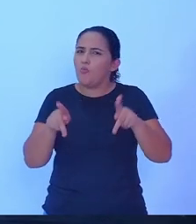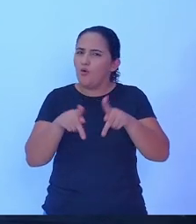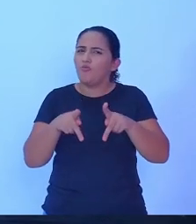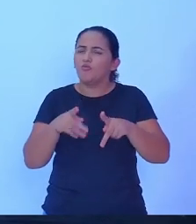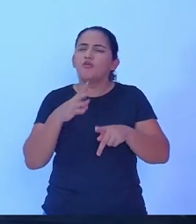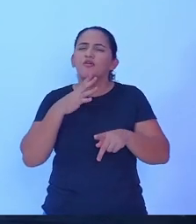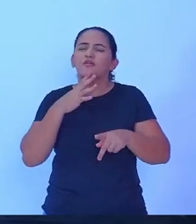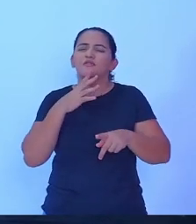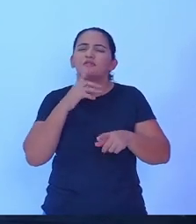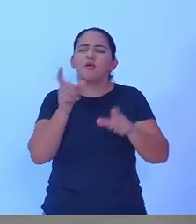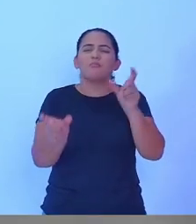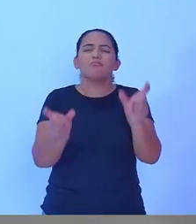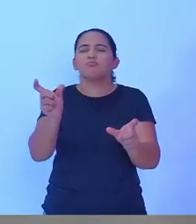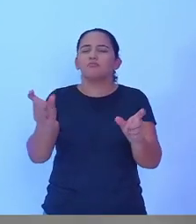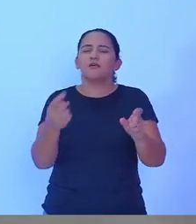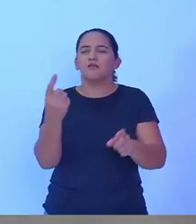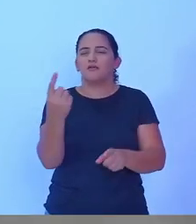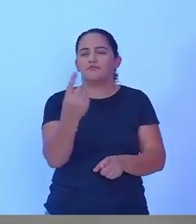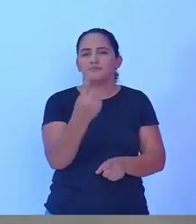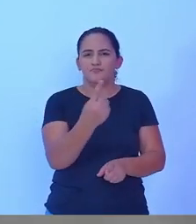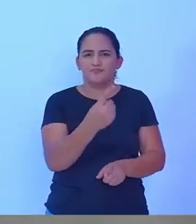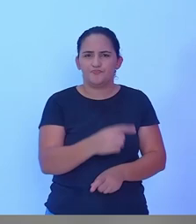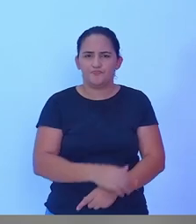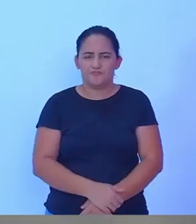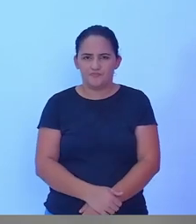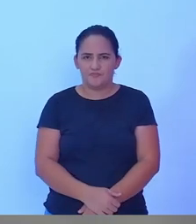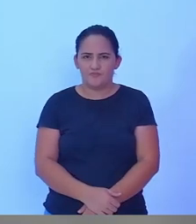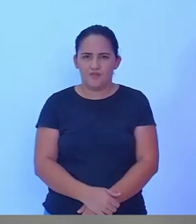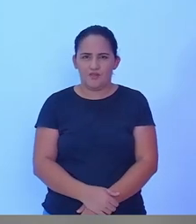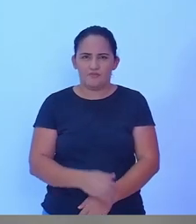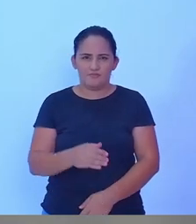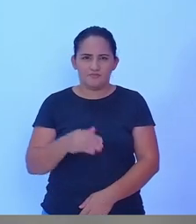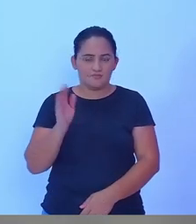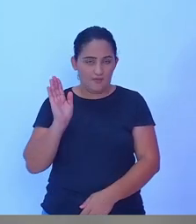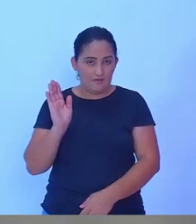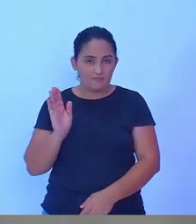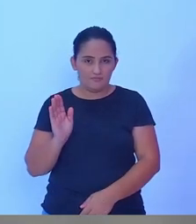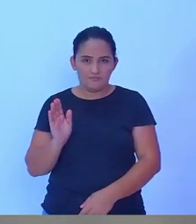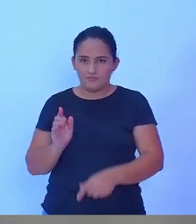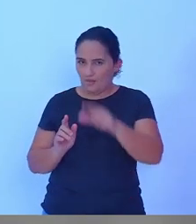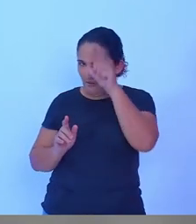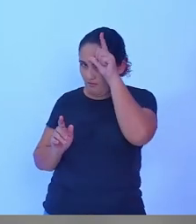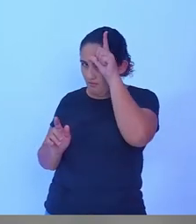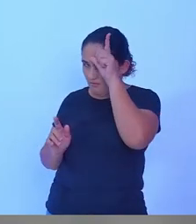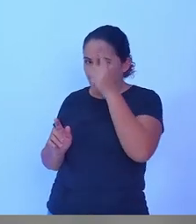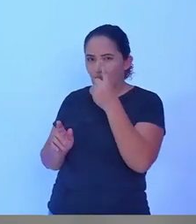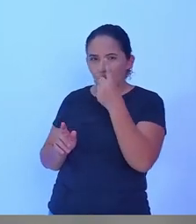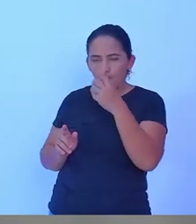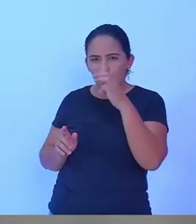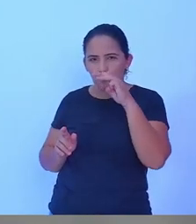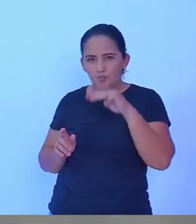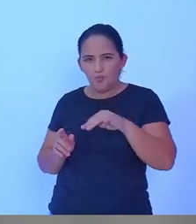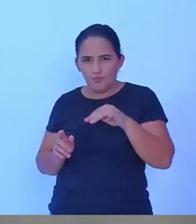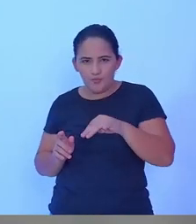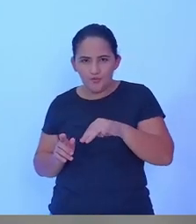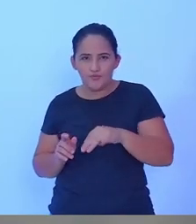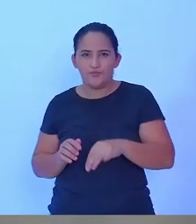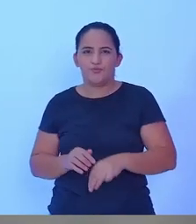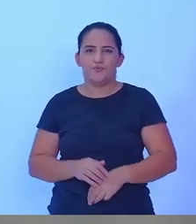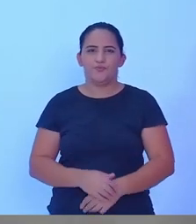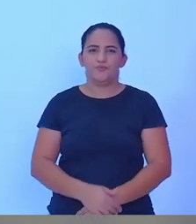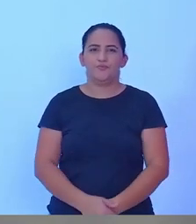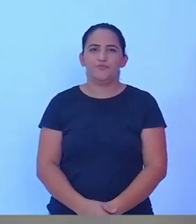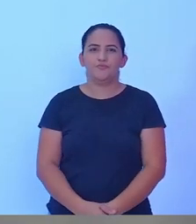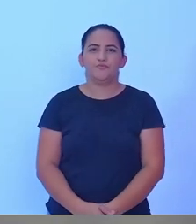e o candidato Lucindo agora tem terá um minuto para a tréplica em cima